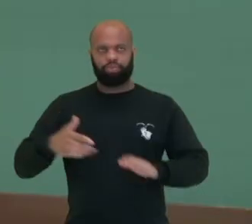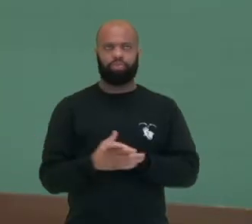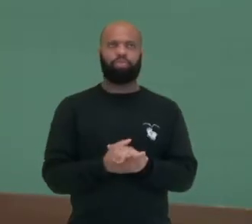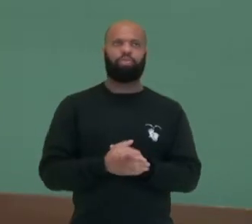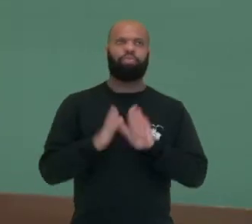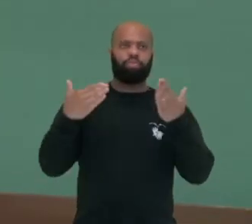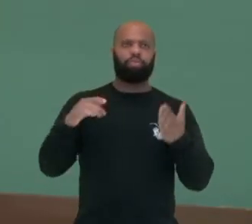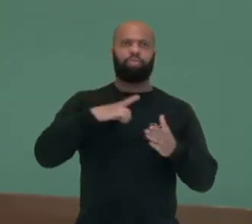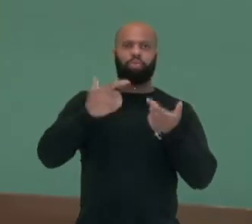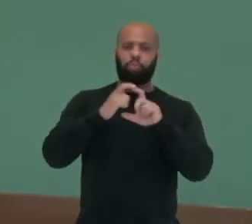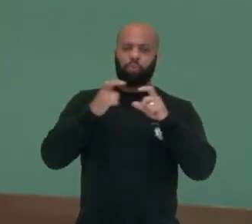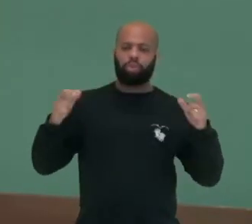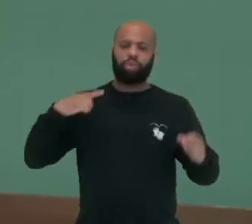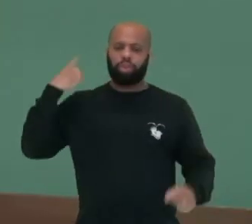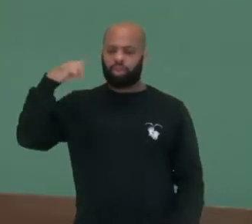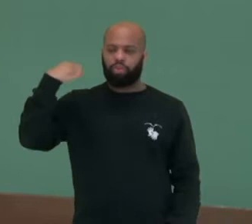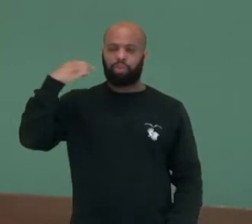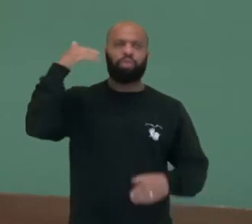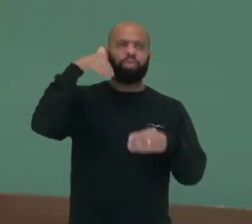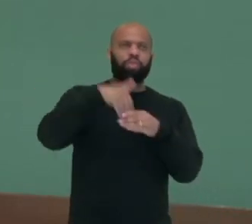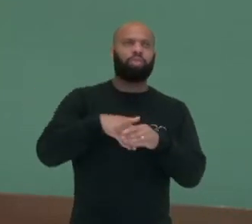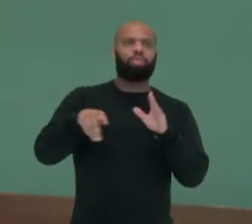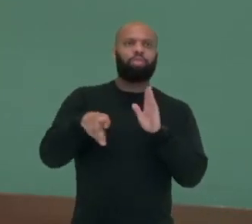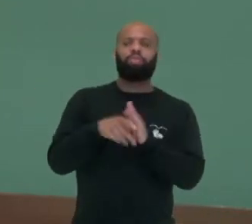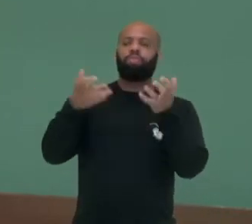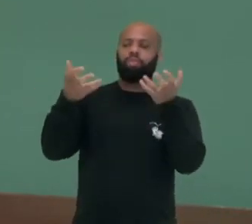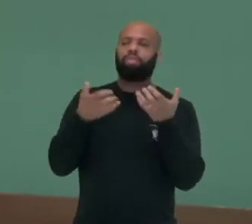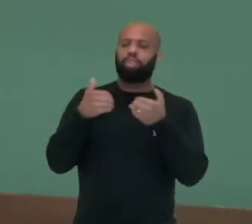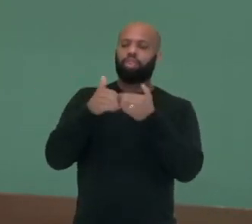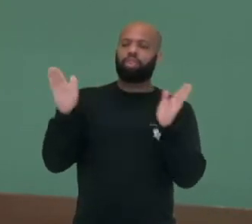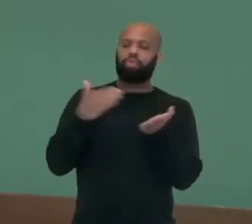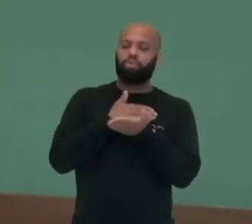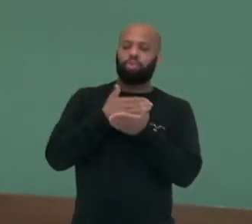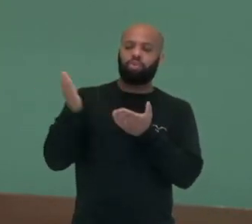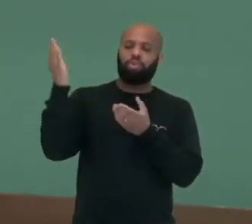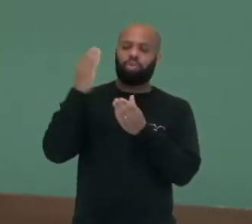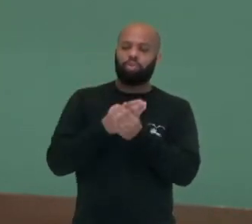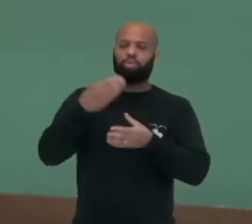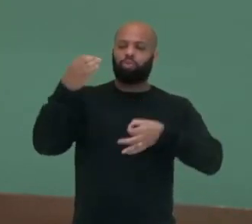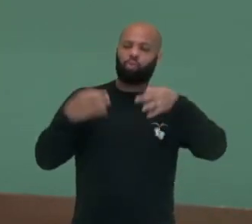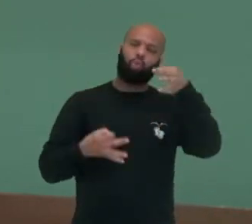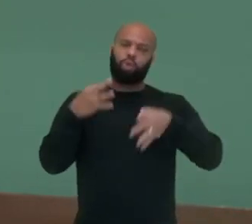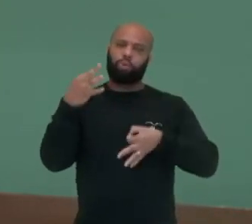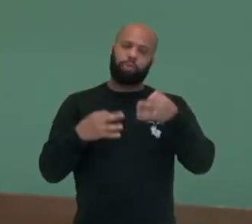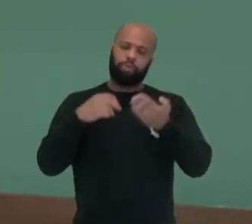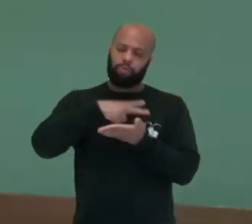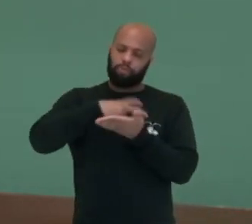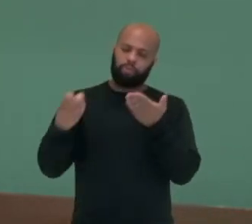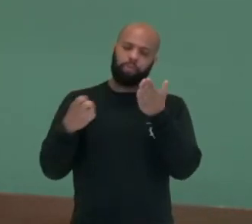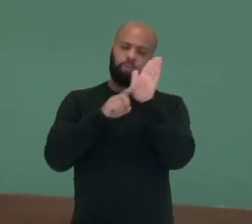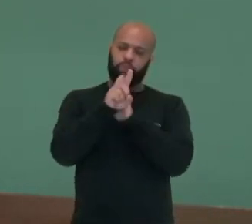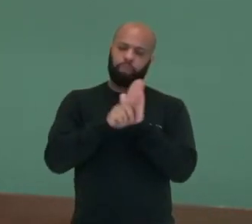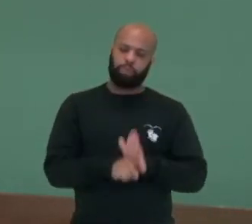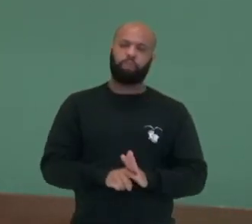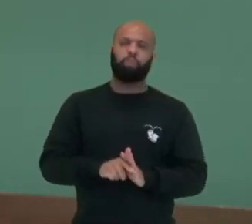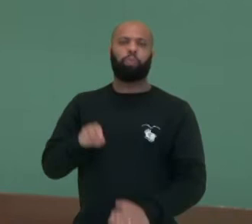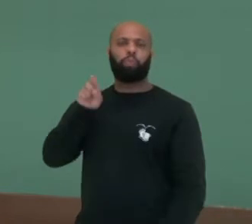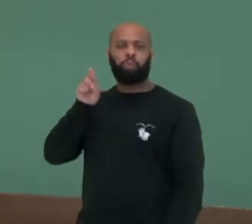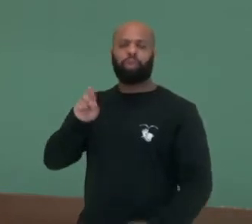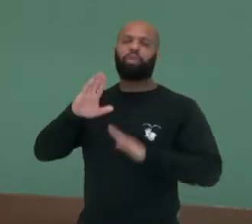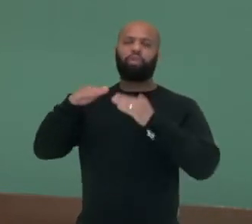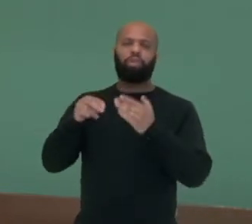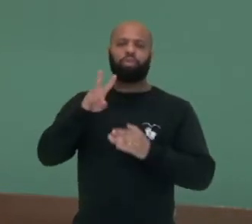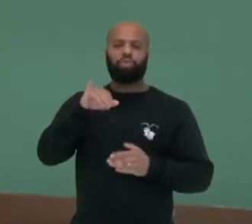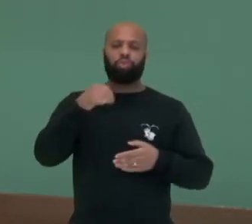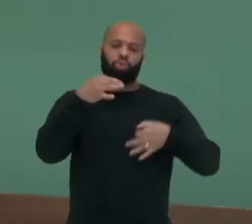A maioria dos deputados votou pela abertura do processo de impeachment, investigação, processo esse que seria